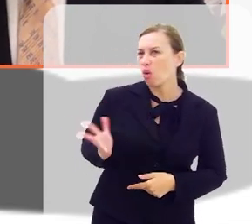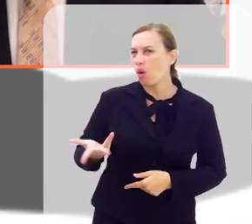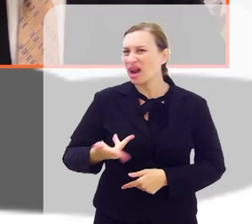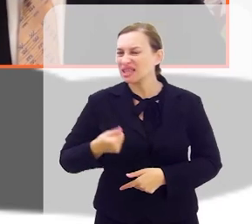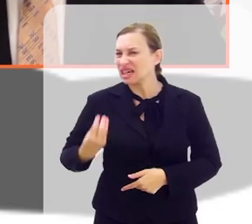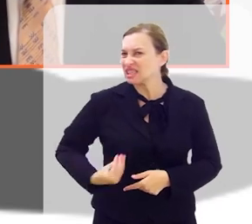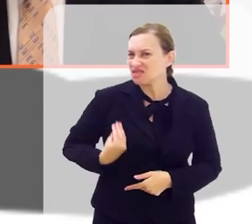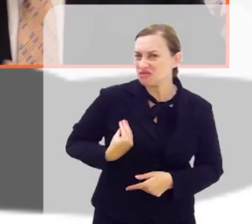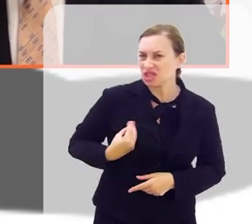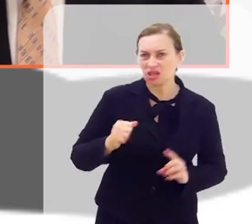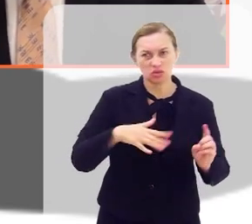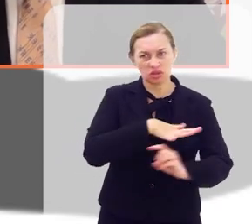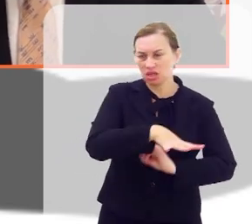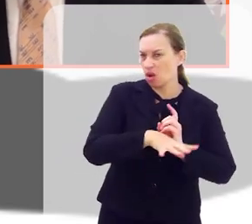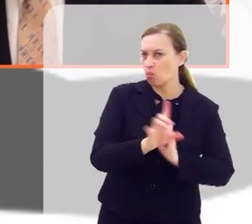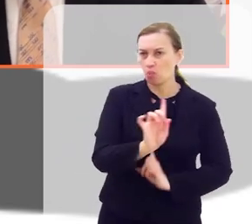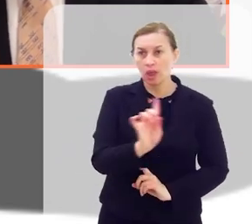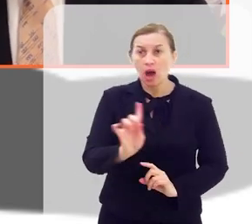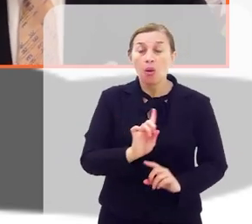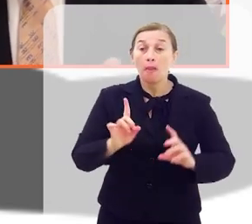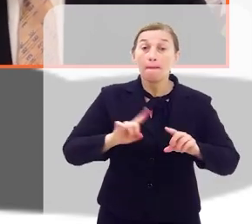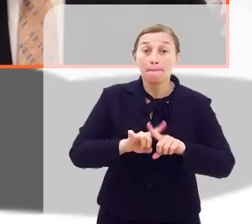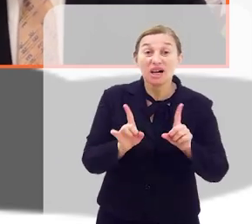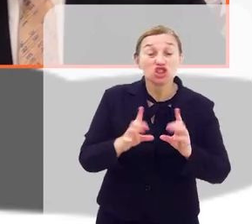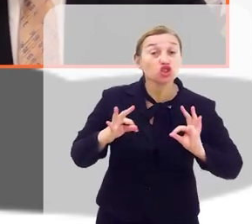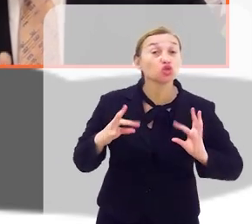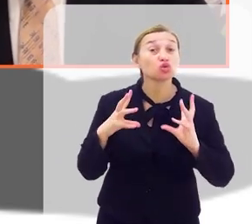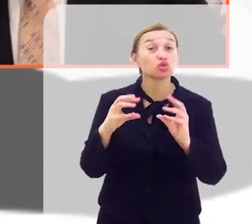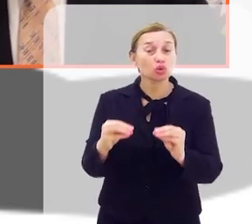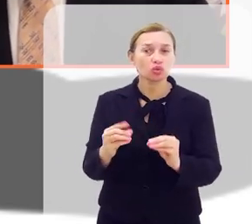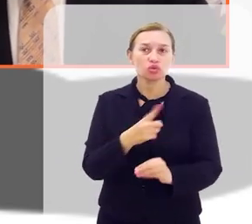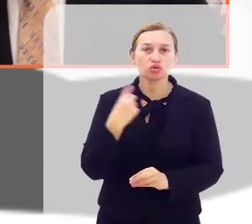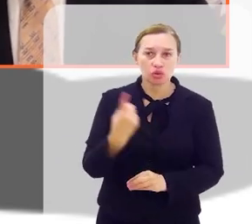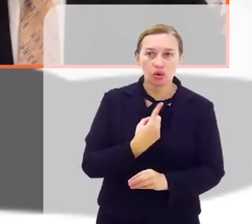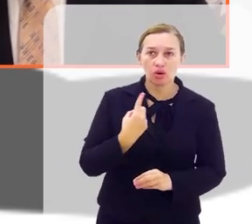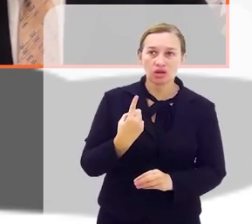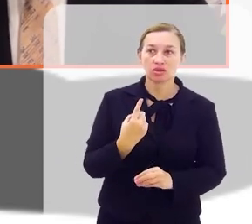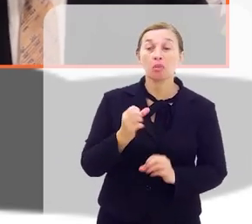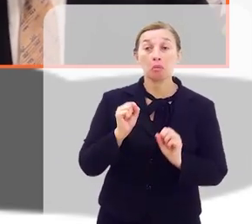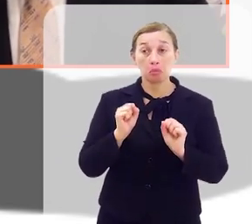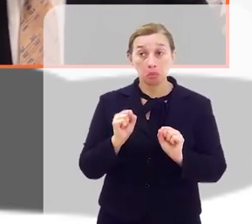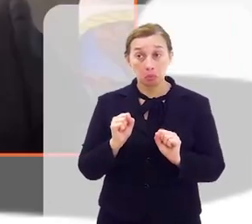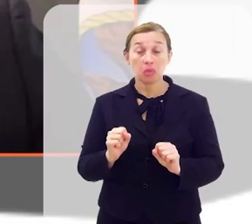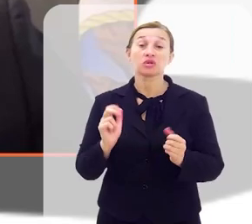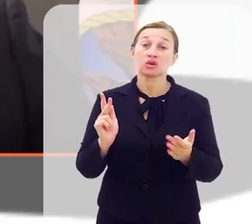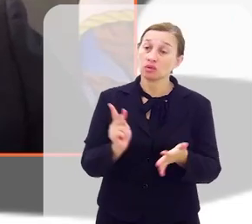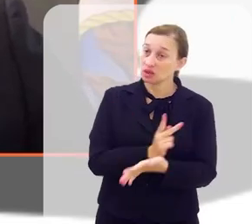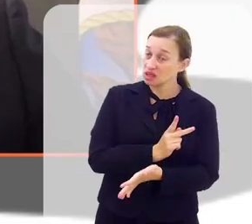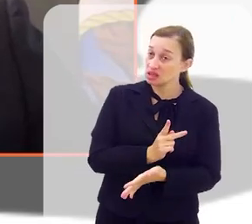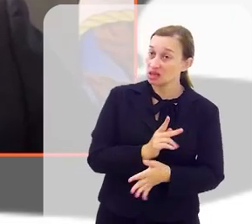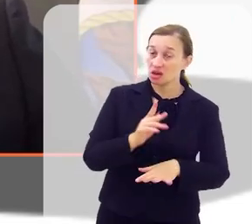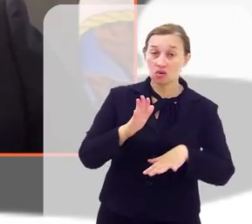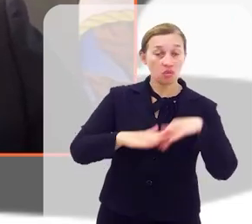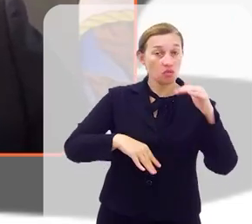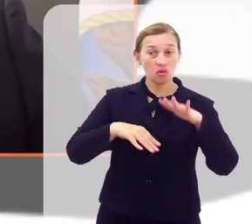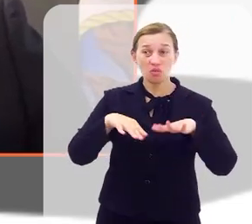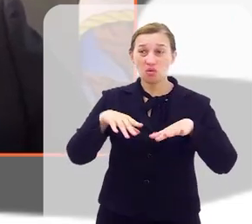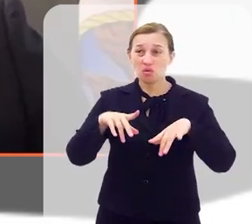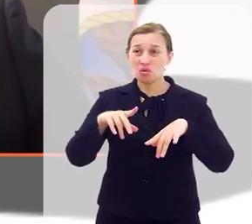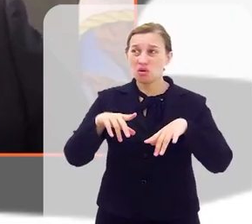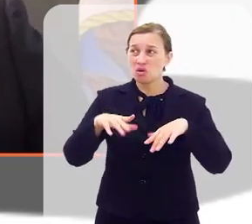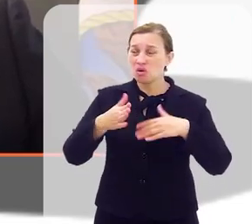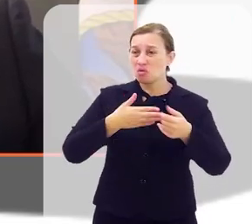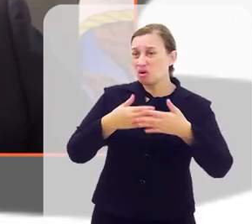qualidade de vida social, mas todos nós estamos sujeitos a isso. Então, pensando e